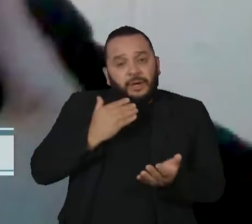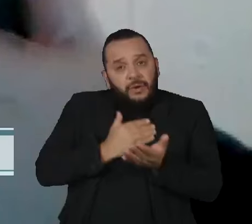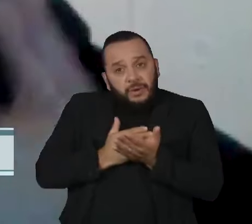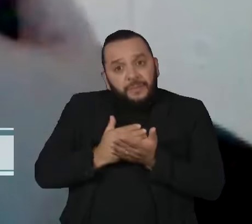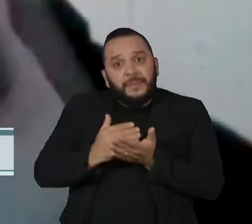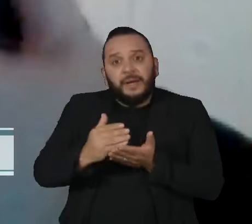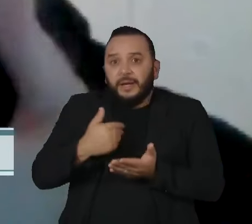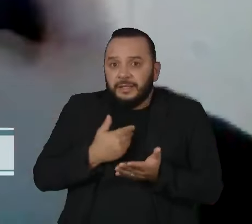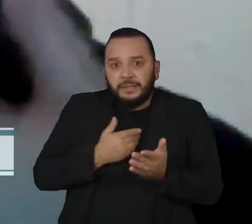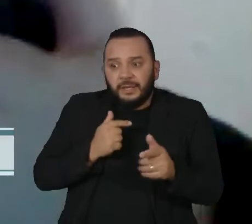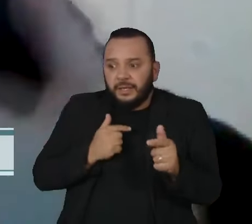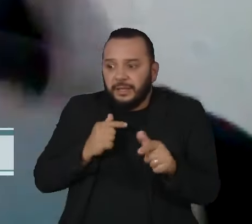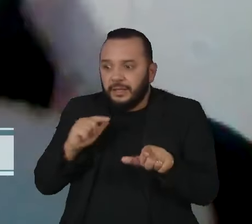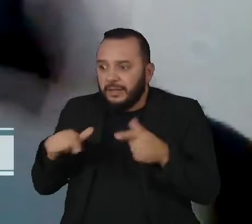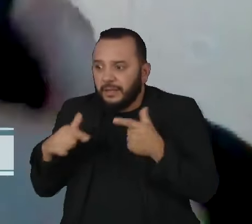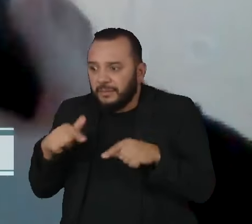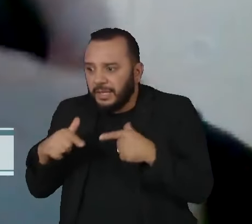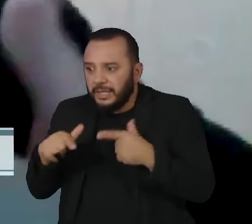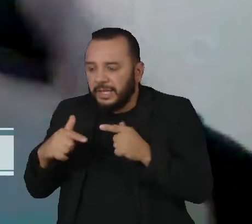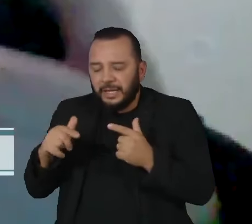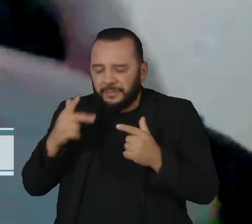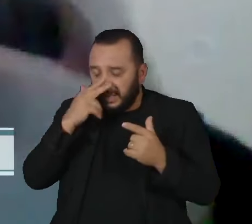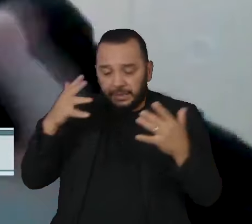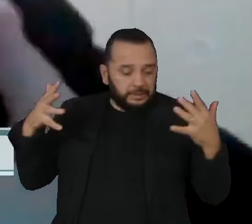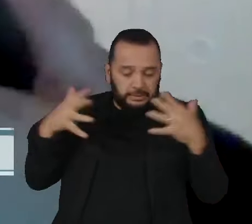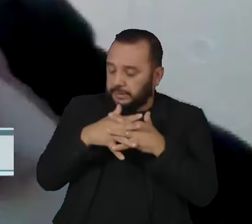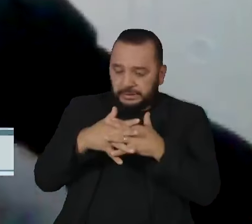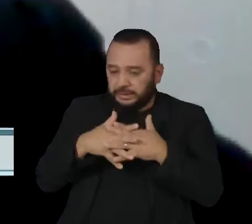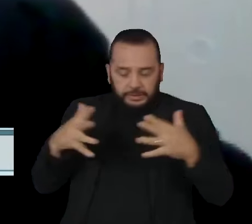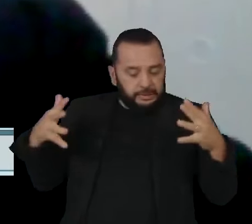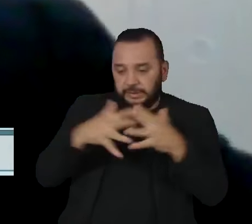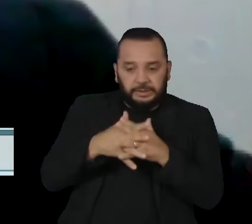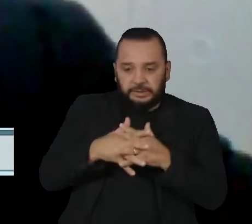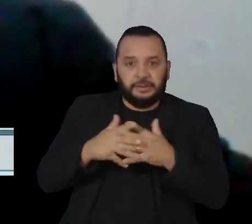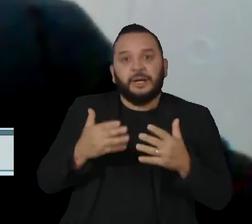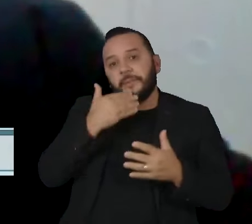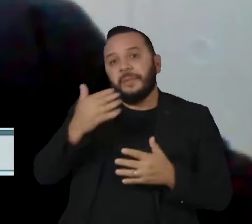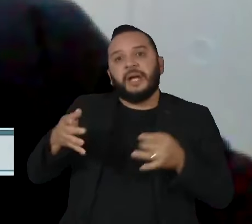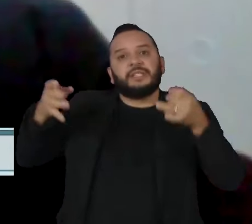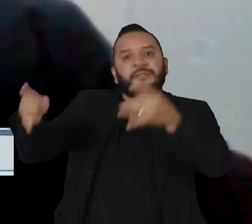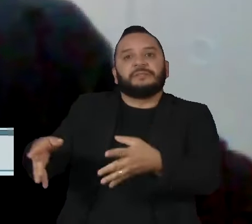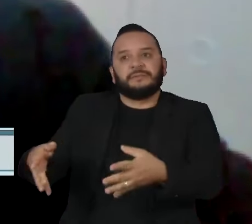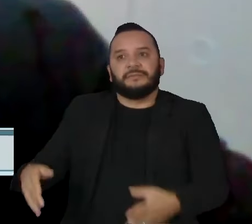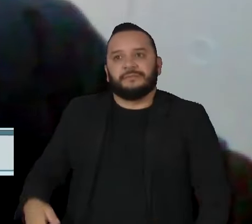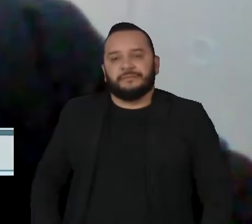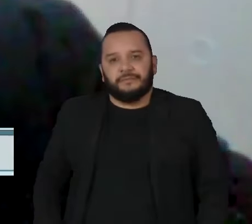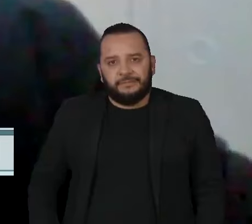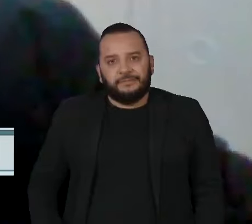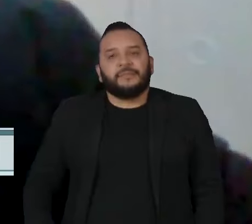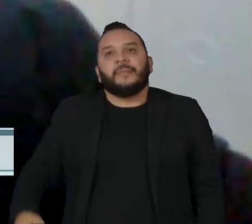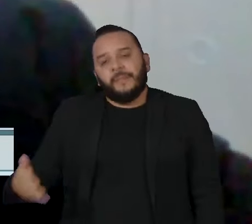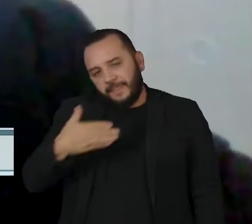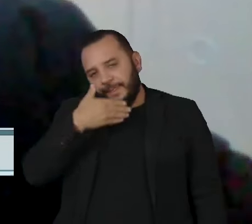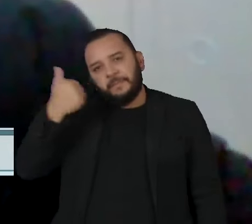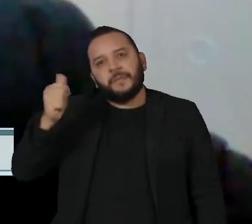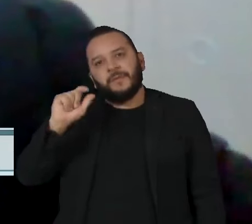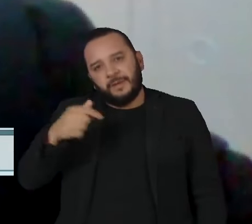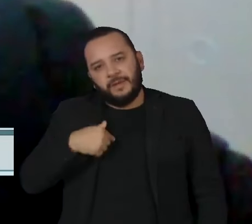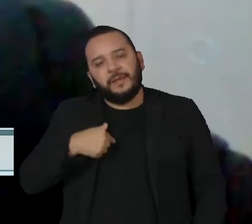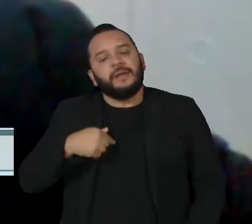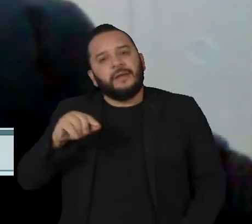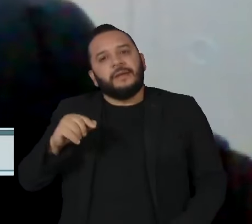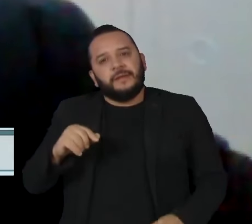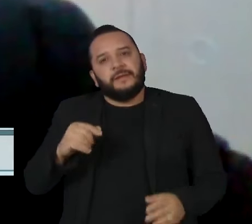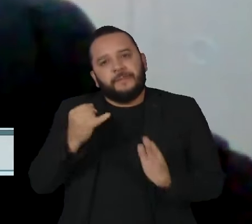natural que tenha muito atrito friccional. Então, a melhor coisa é reduzir o custo. A